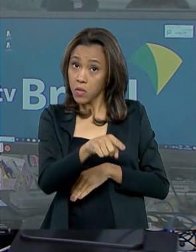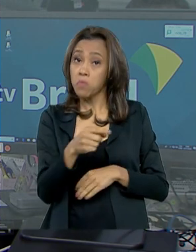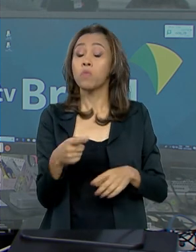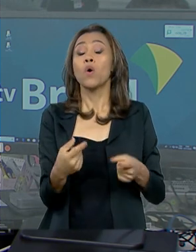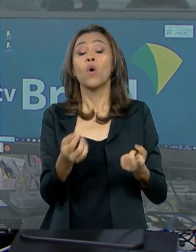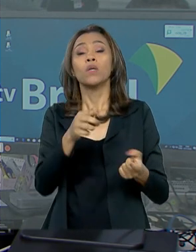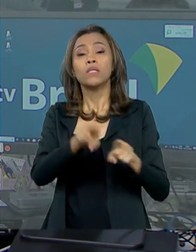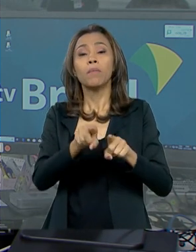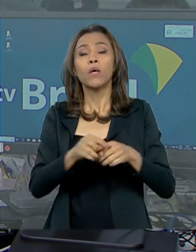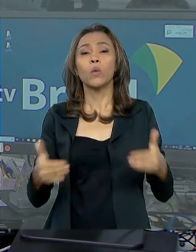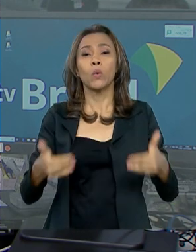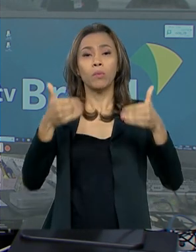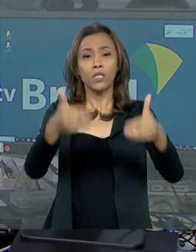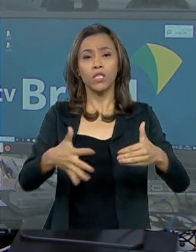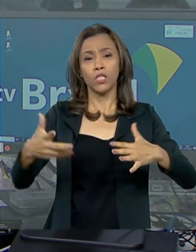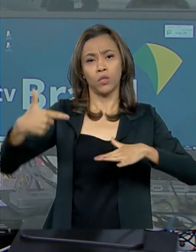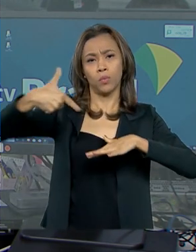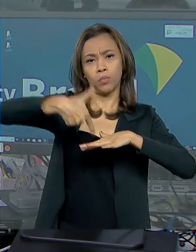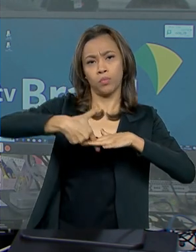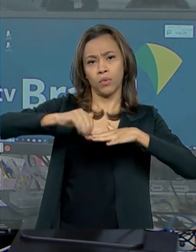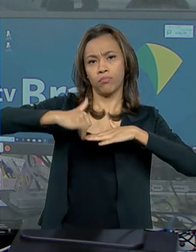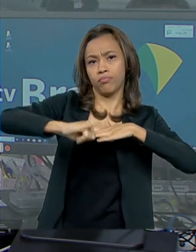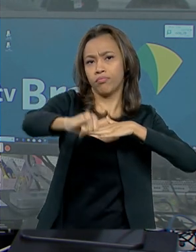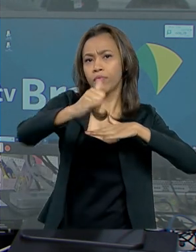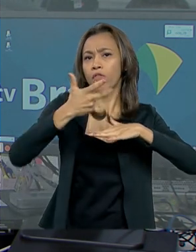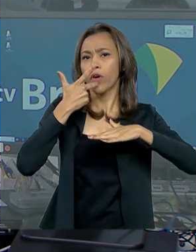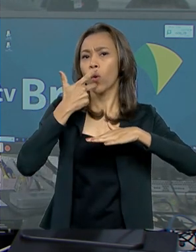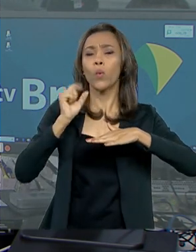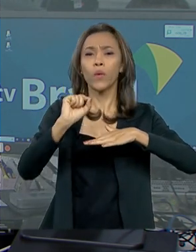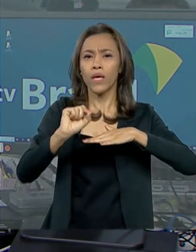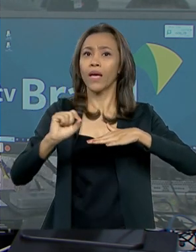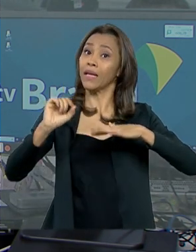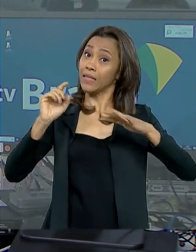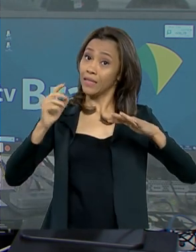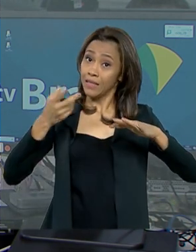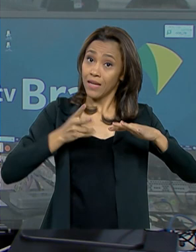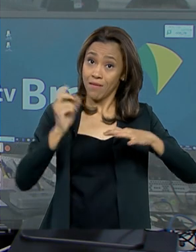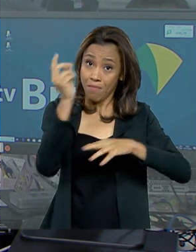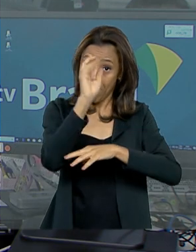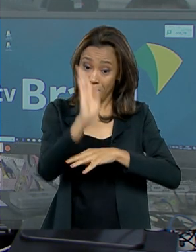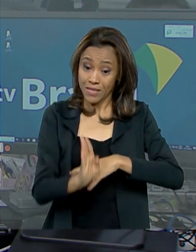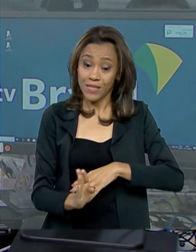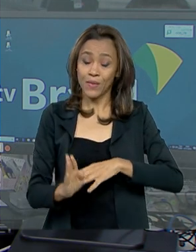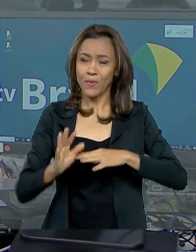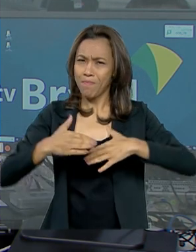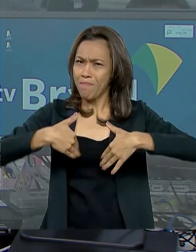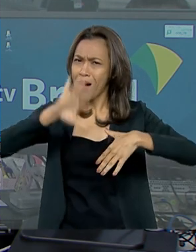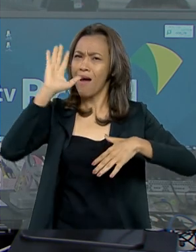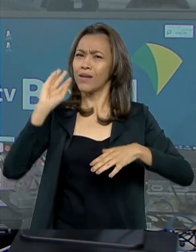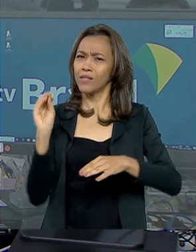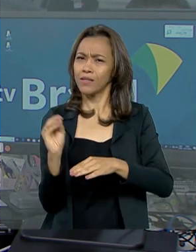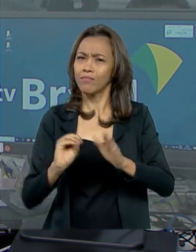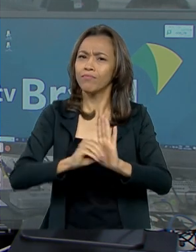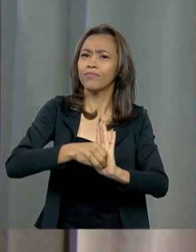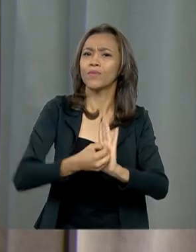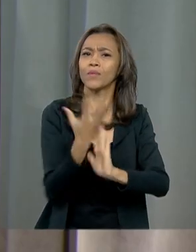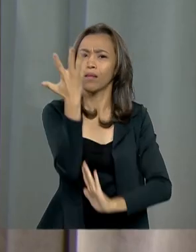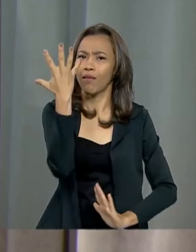Minas e Energia falou da importância de se gerar energia limpa para tornar o Brasil um país mais sustentável.